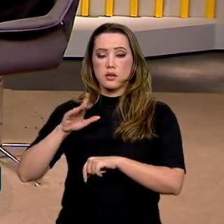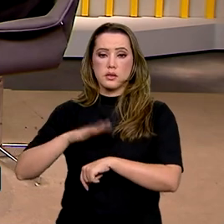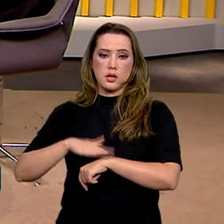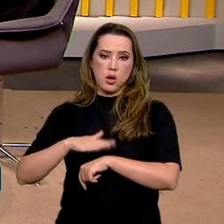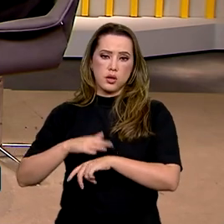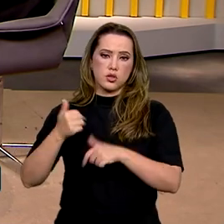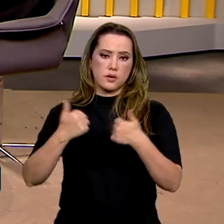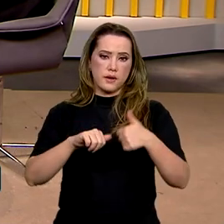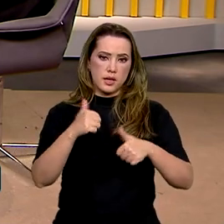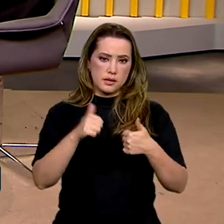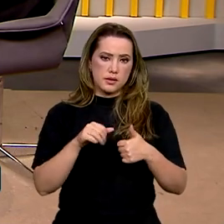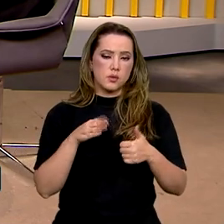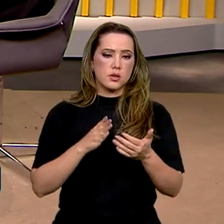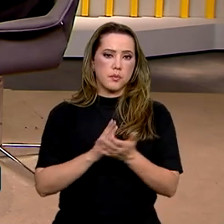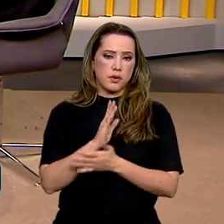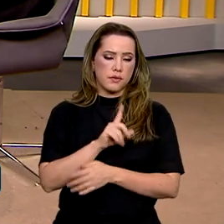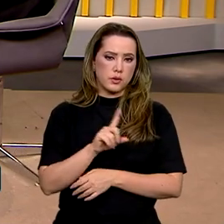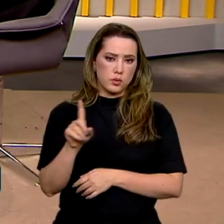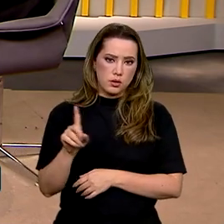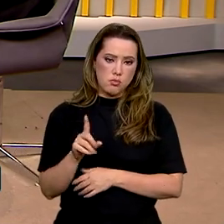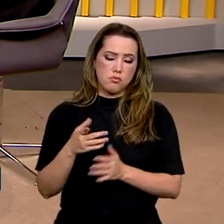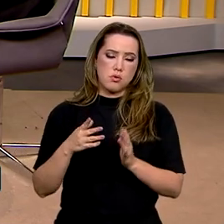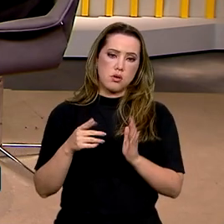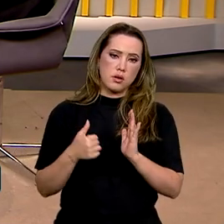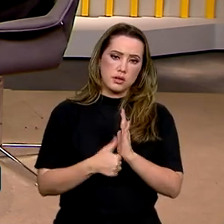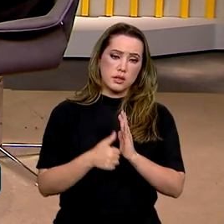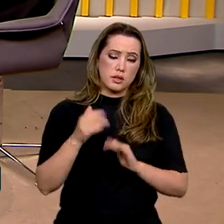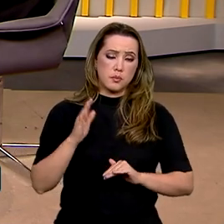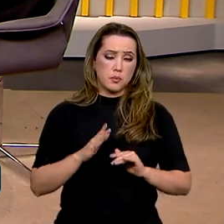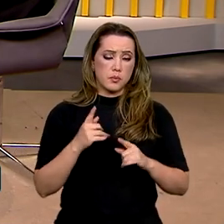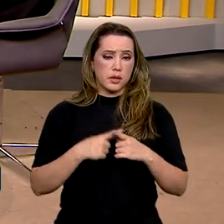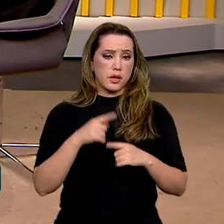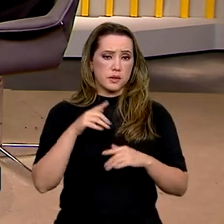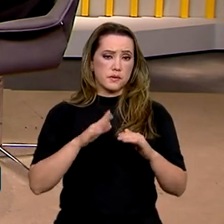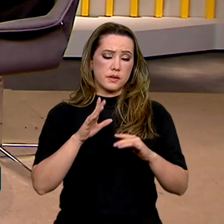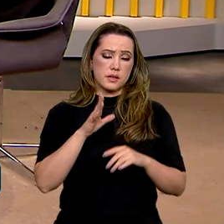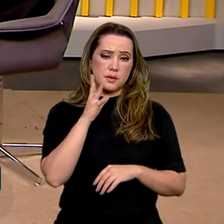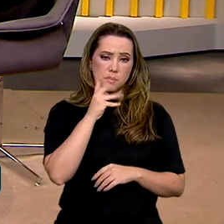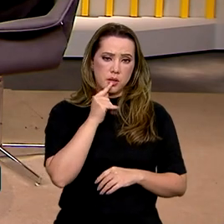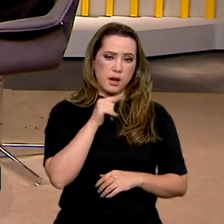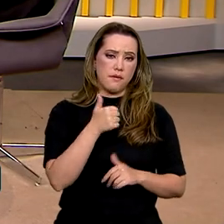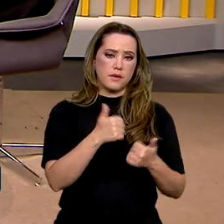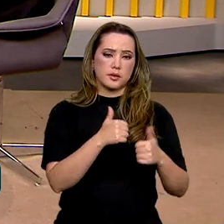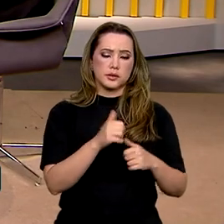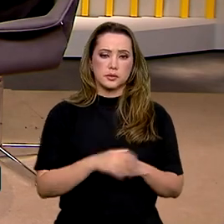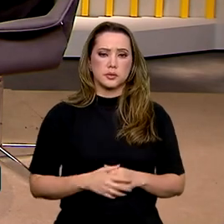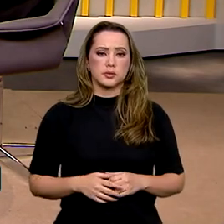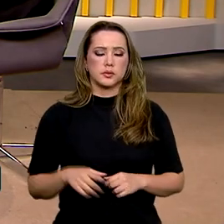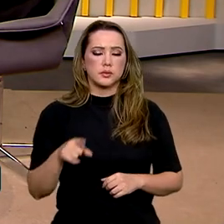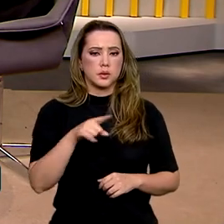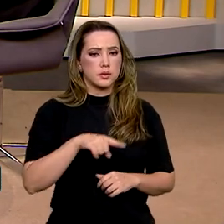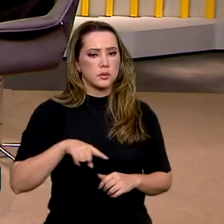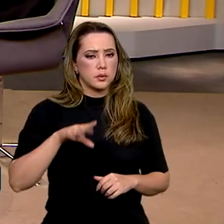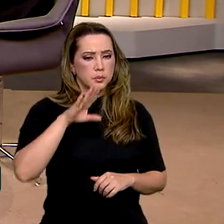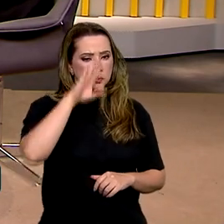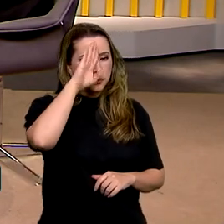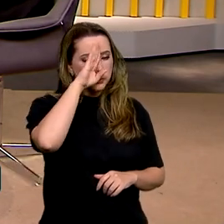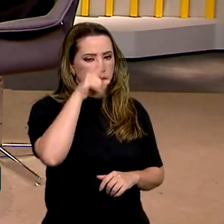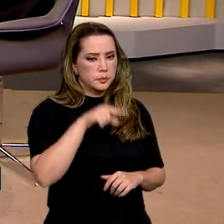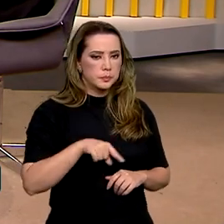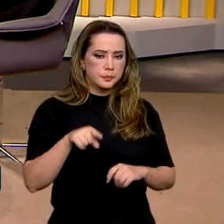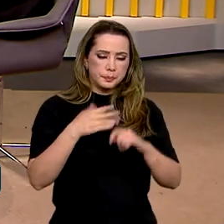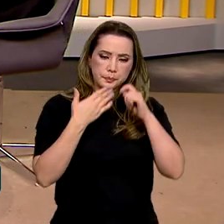a análise dessa carteira. E essa análise, às vezes, demorava e ele perdia. Então, essa foi uma das principais